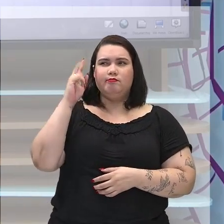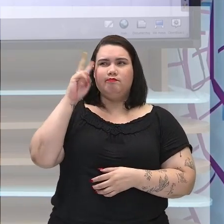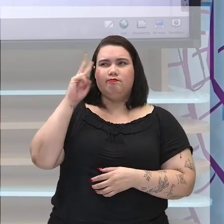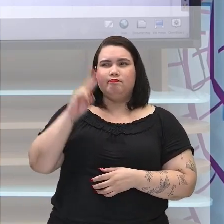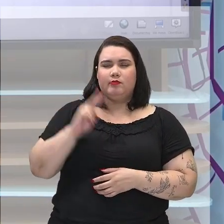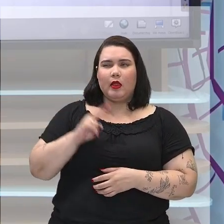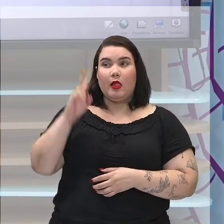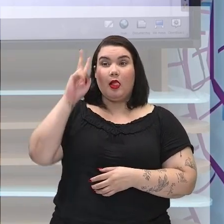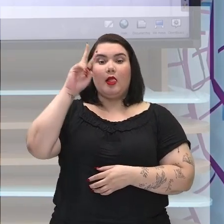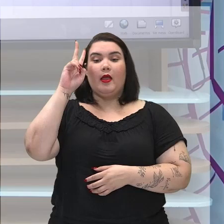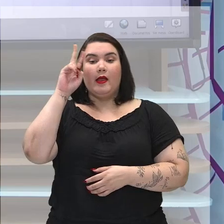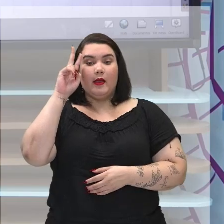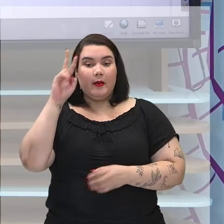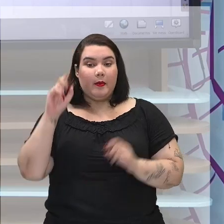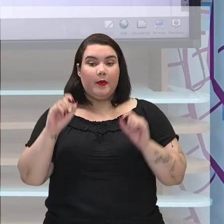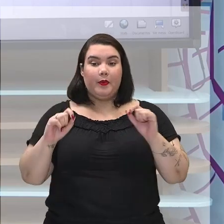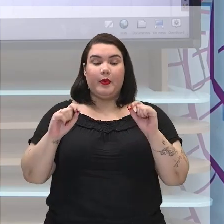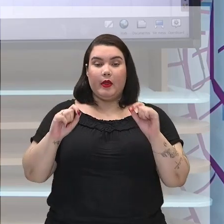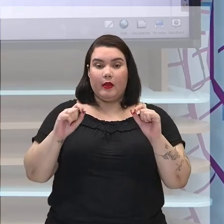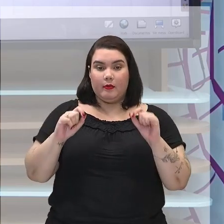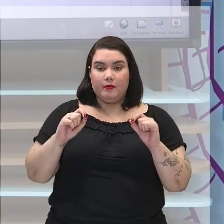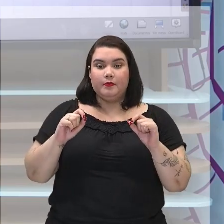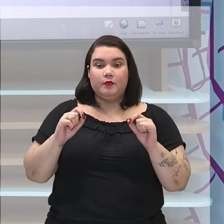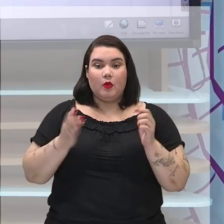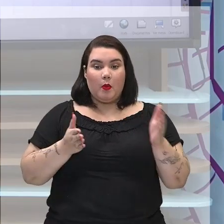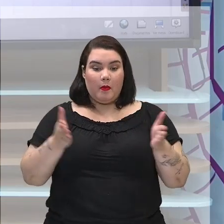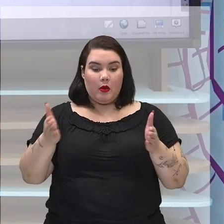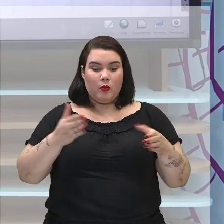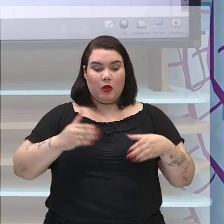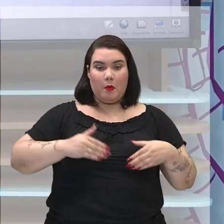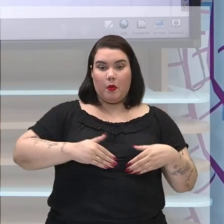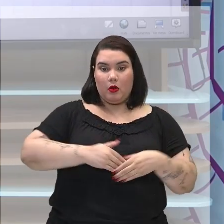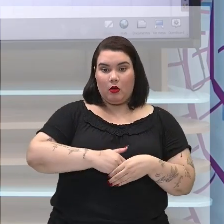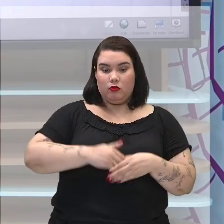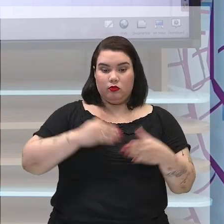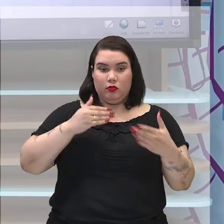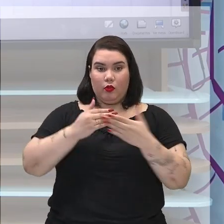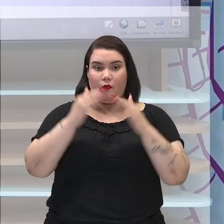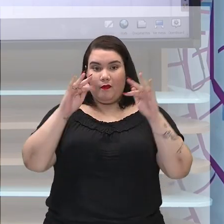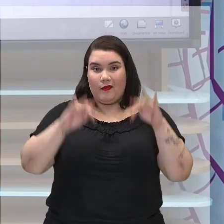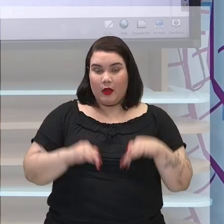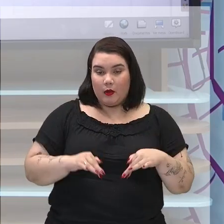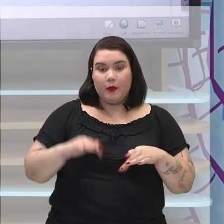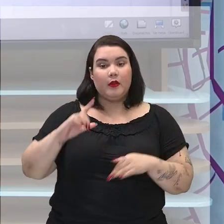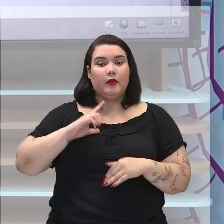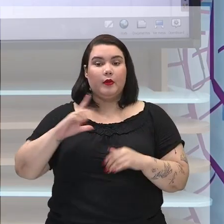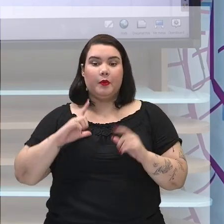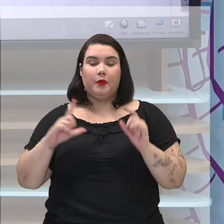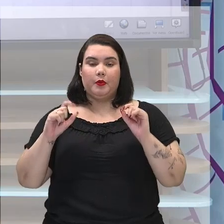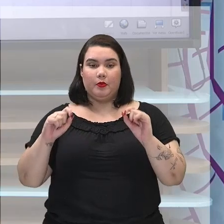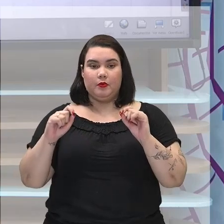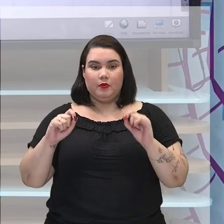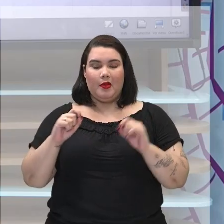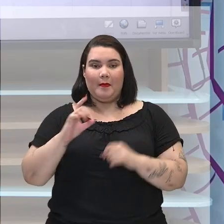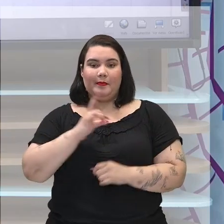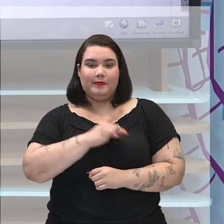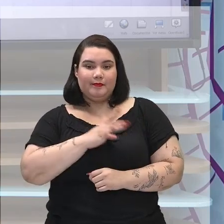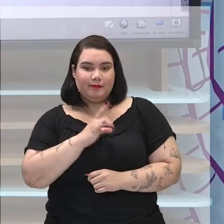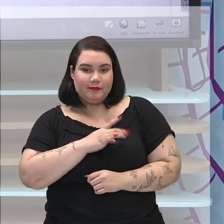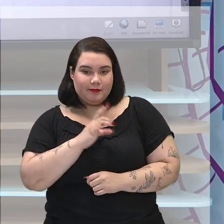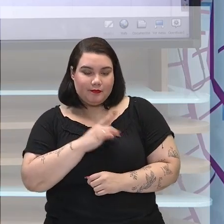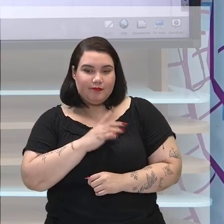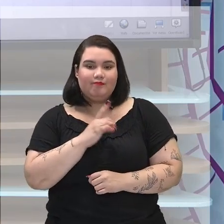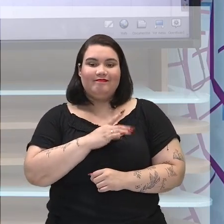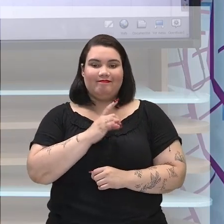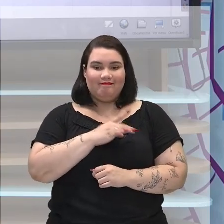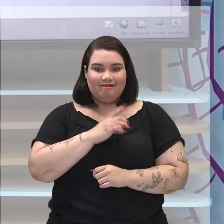vai lembrar que ao final do período napoleônico existia o que? um medo pairava